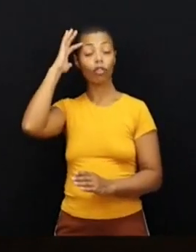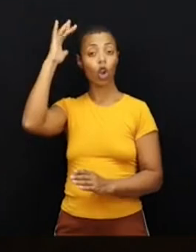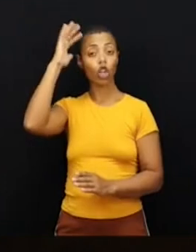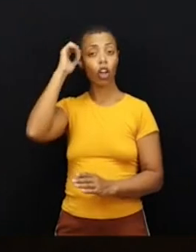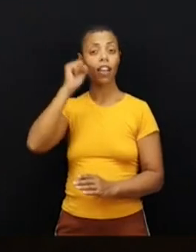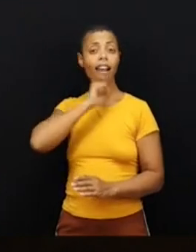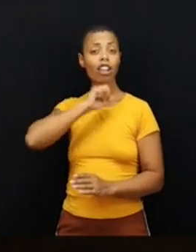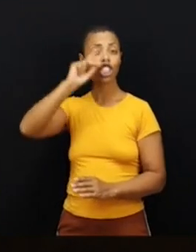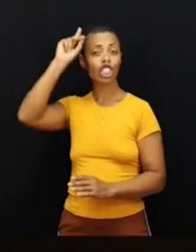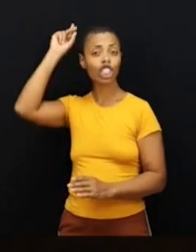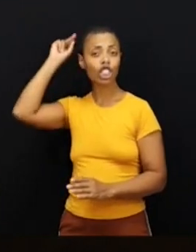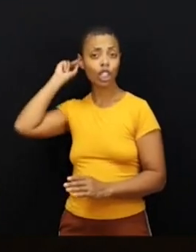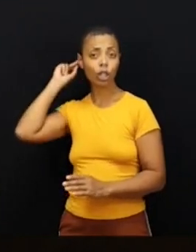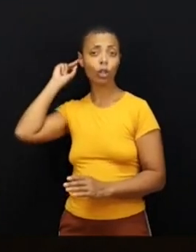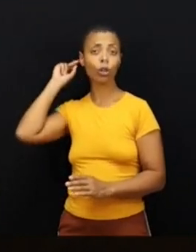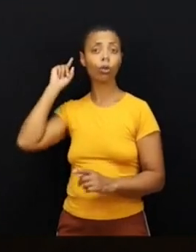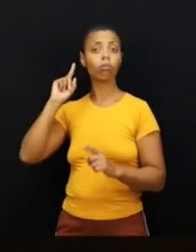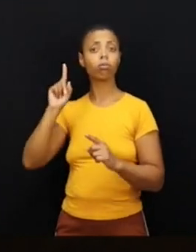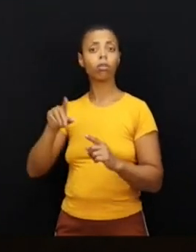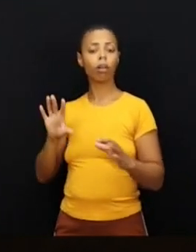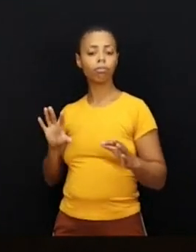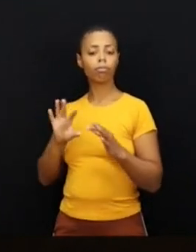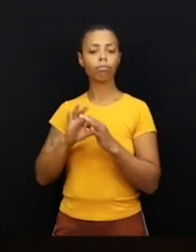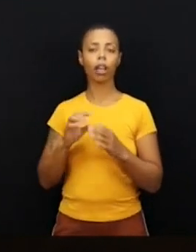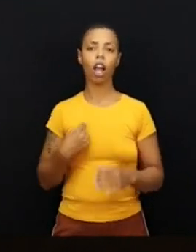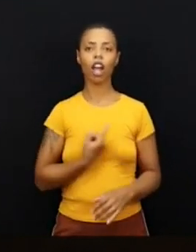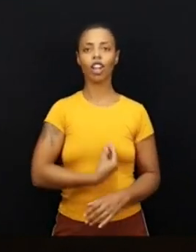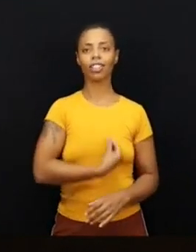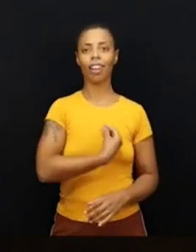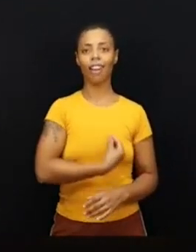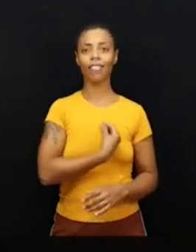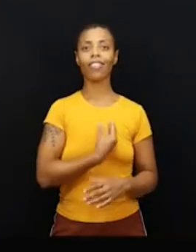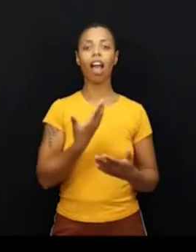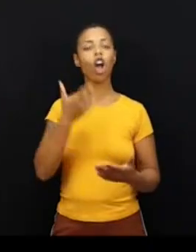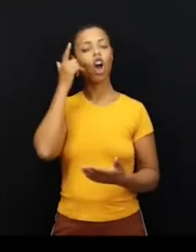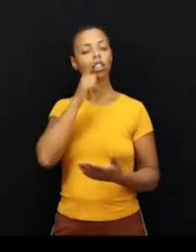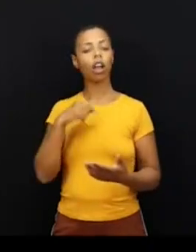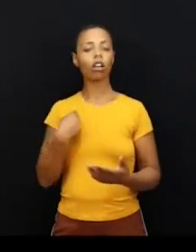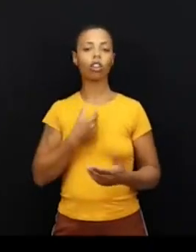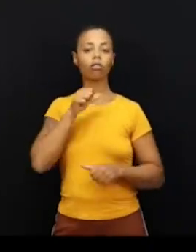ouvir, que faz parte da nossa vida, para que podamos se tornar uma pessoa boa.